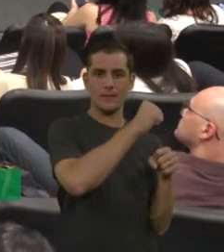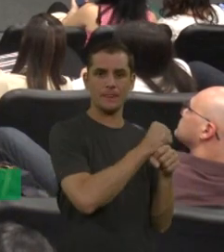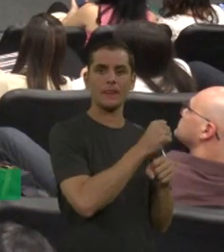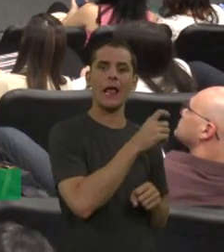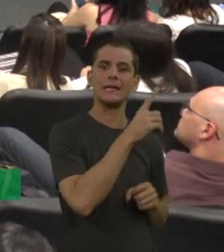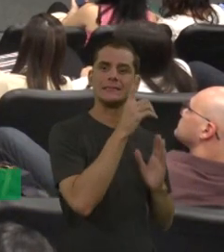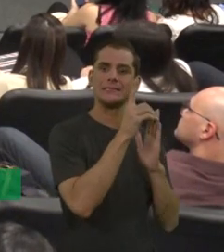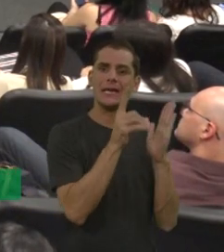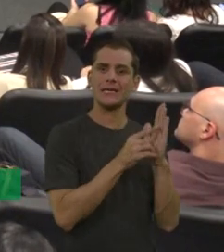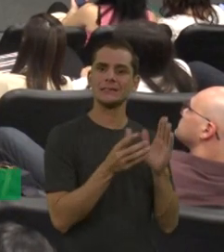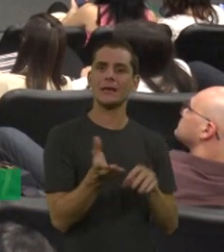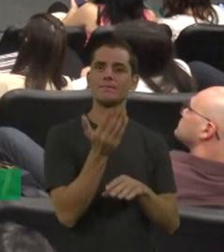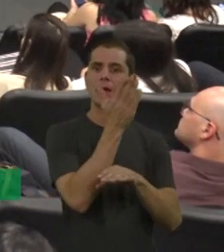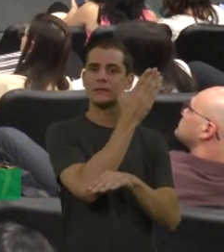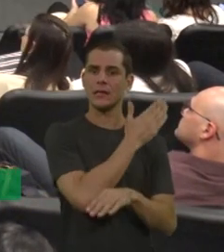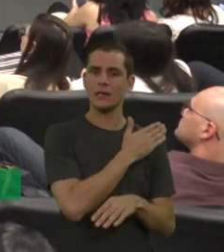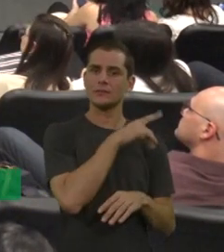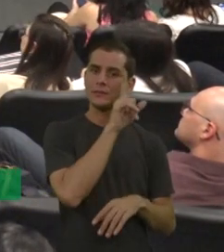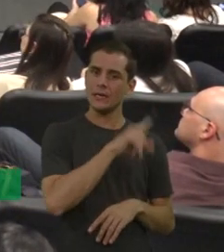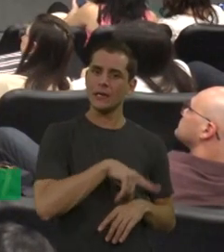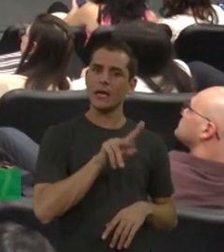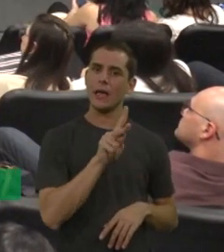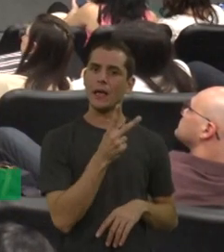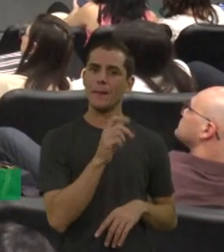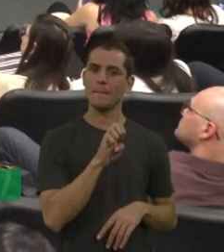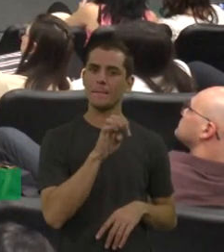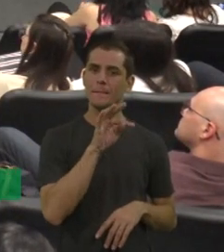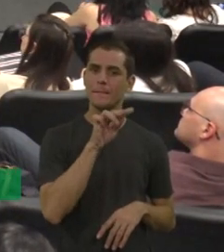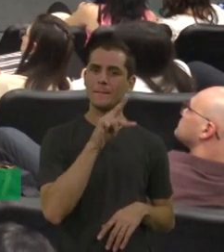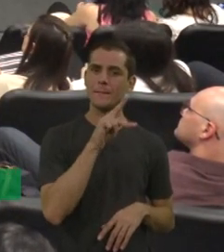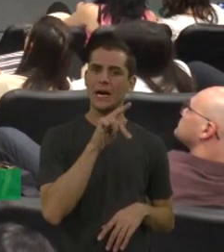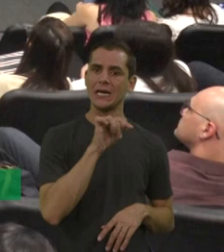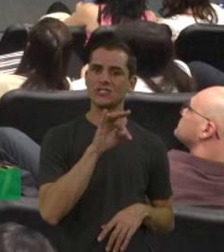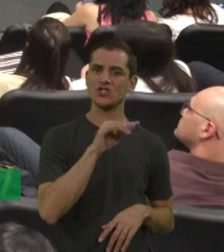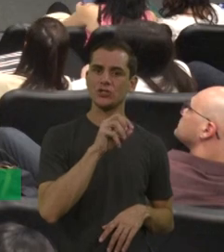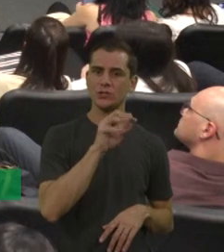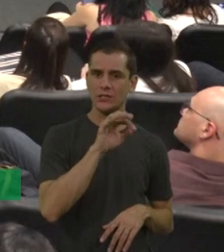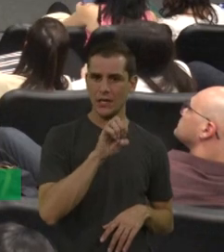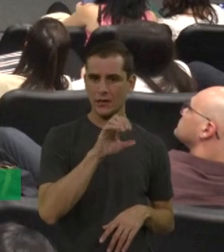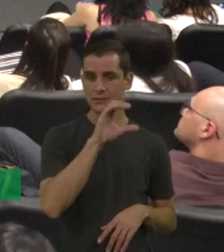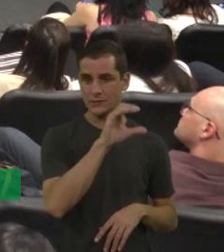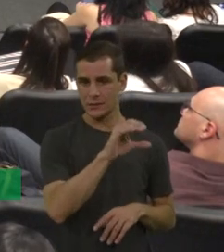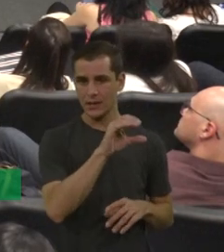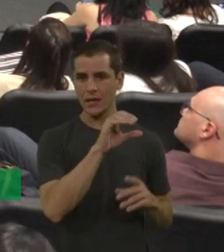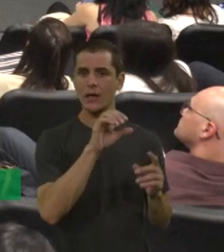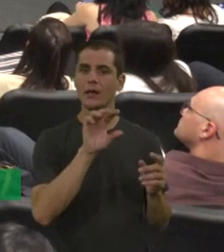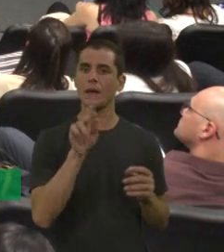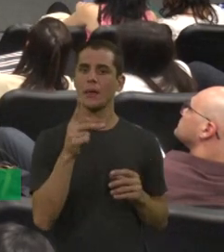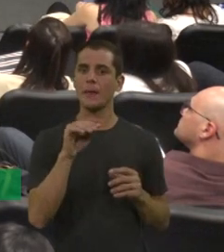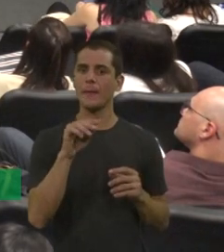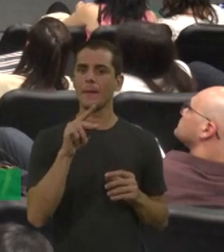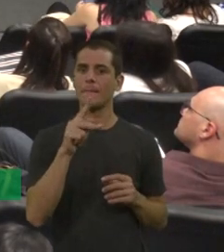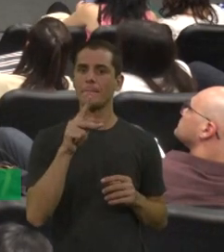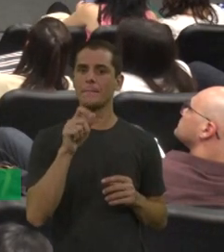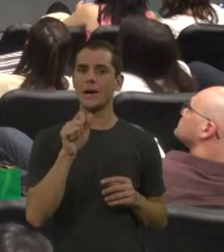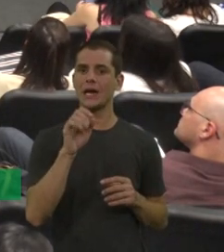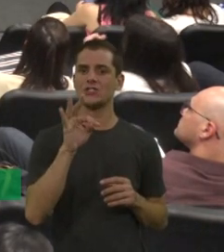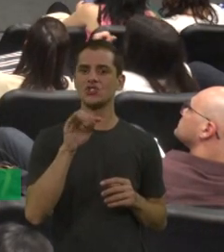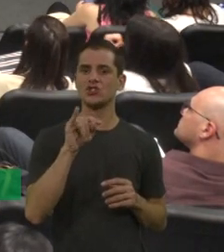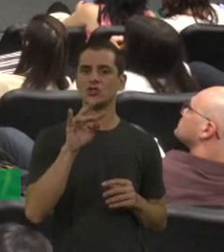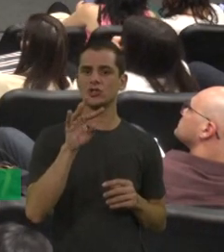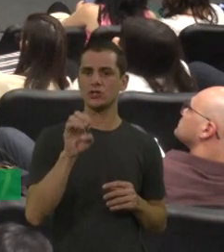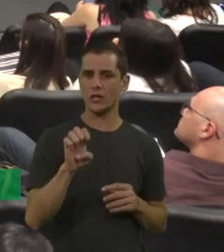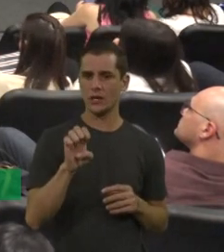hepatite B, por conta da inativação viral, artropatia. Agora, gente está tendo esses outros